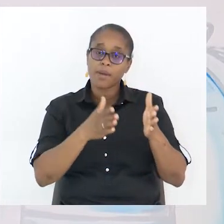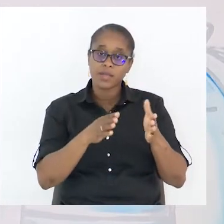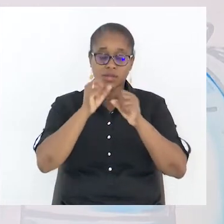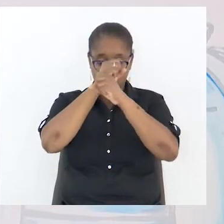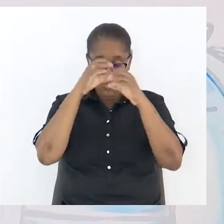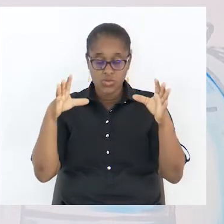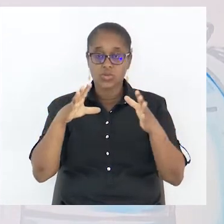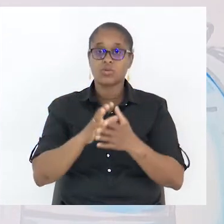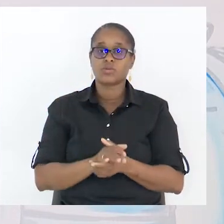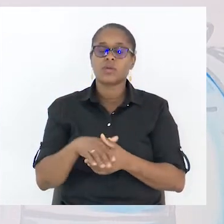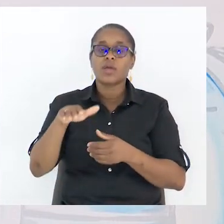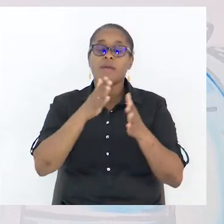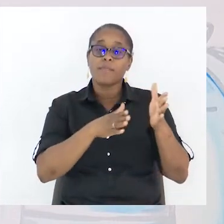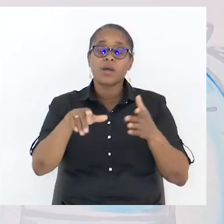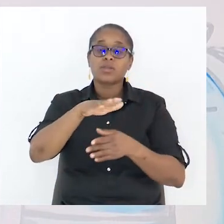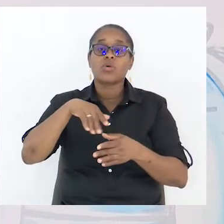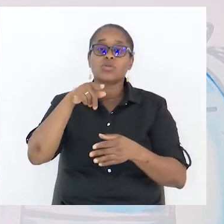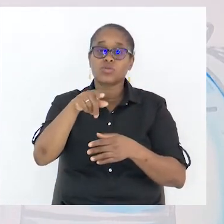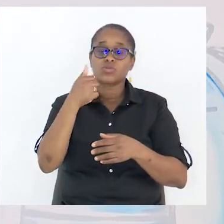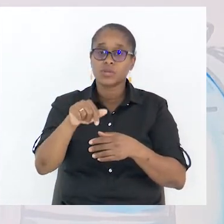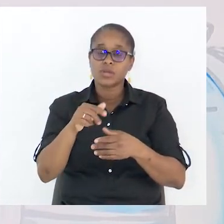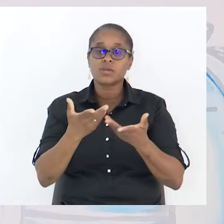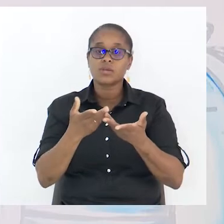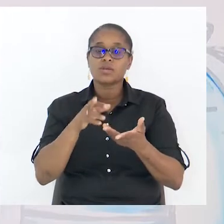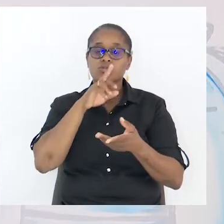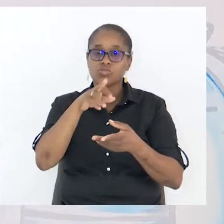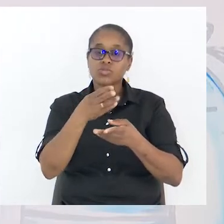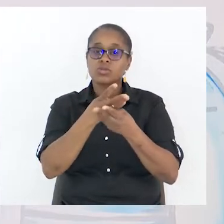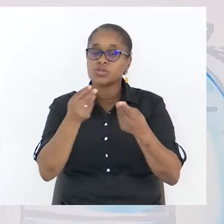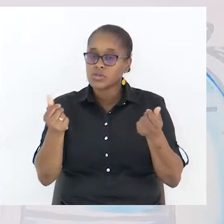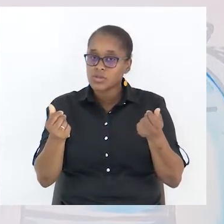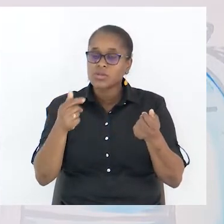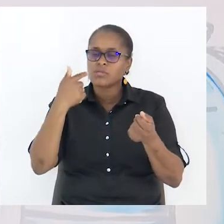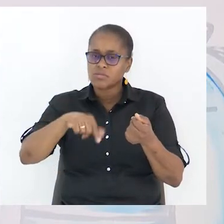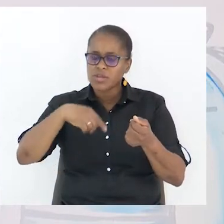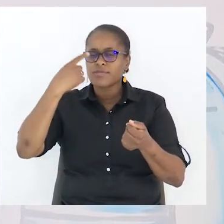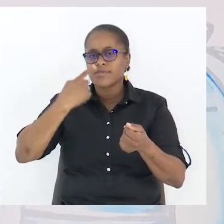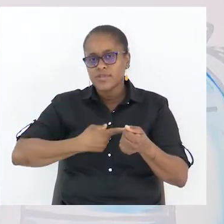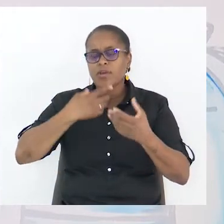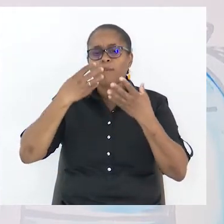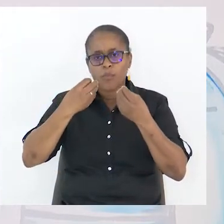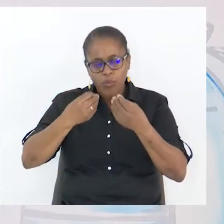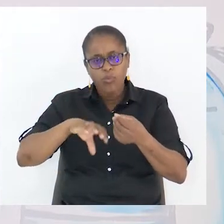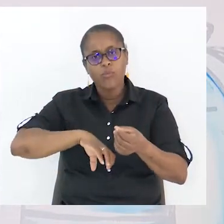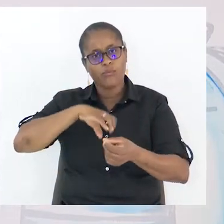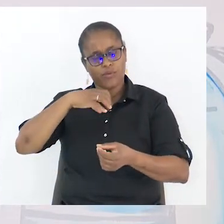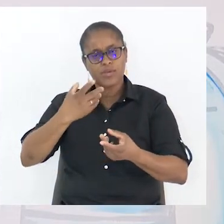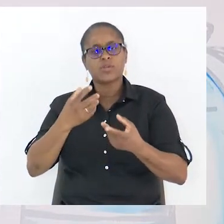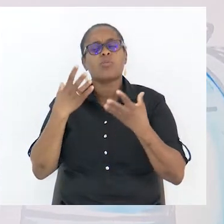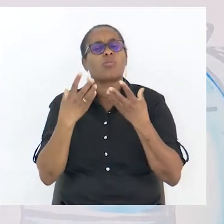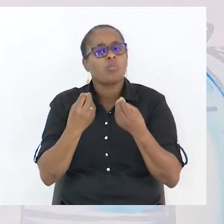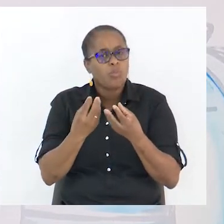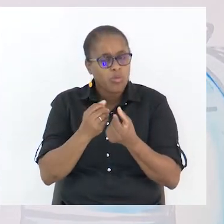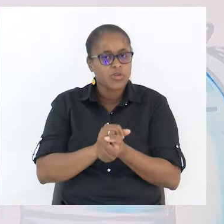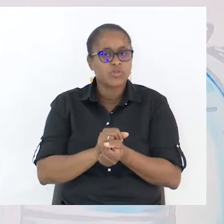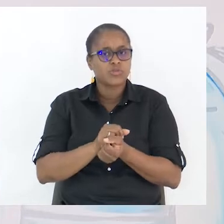Tens que ser muito convincente e muito produtivo na apresentação das soluções.